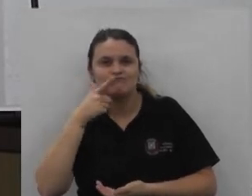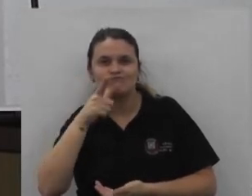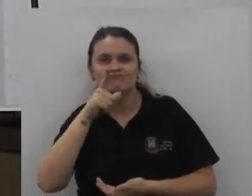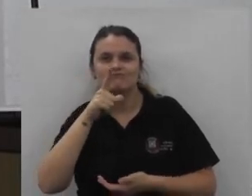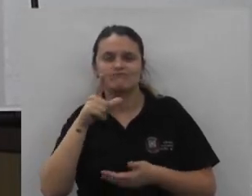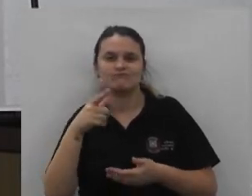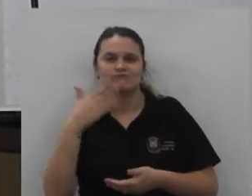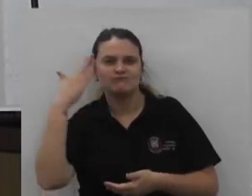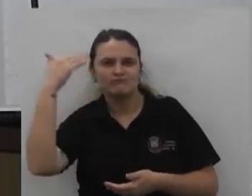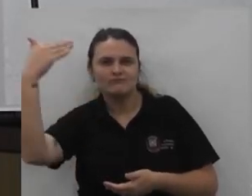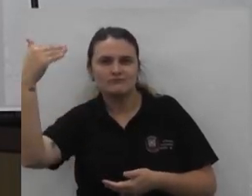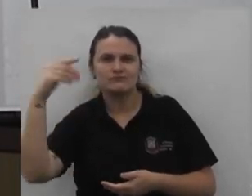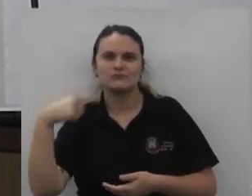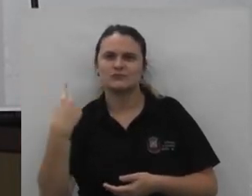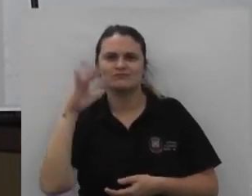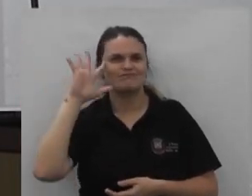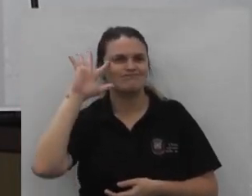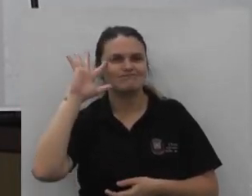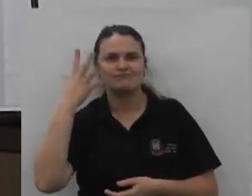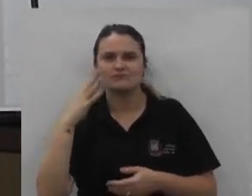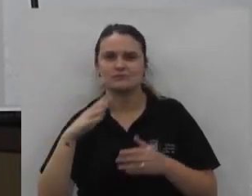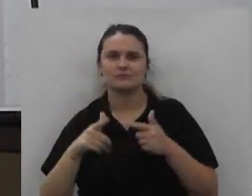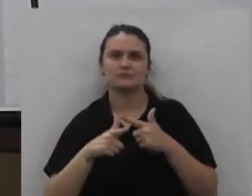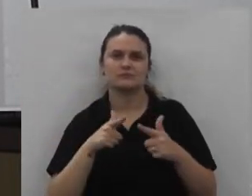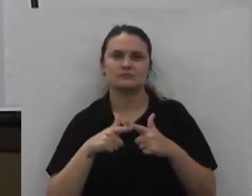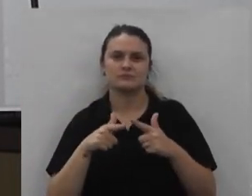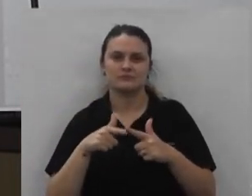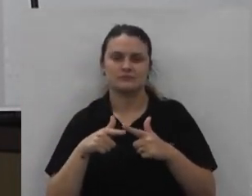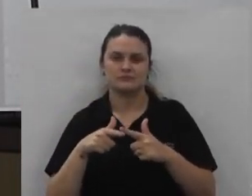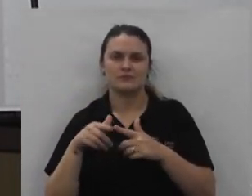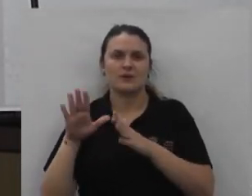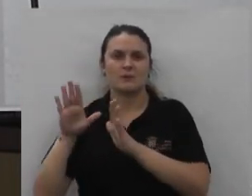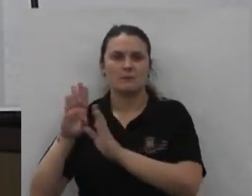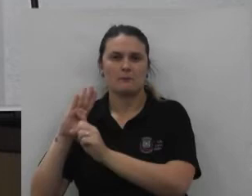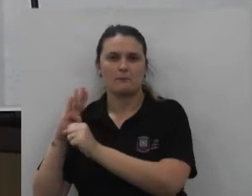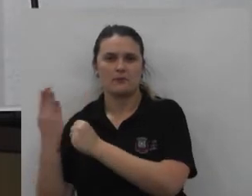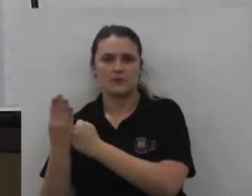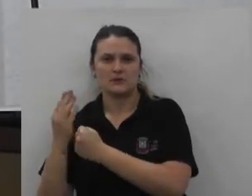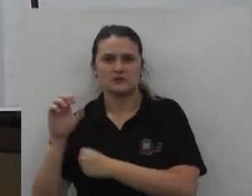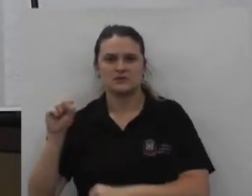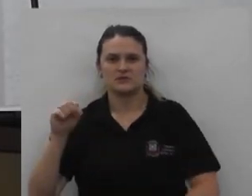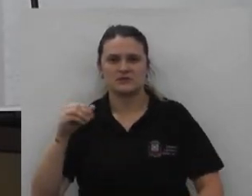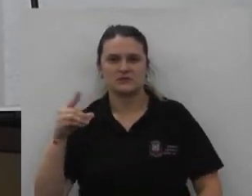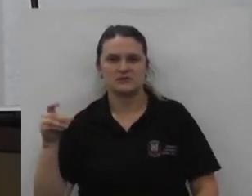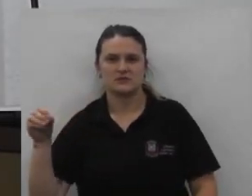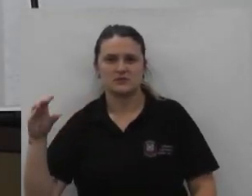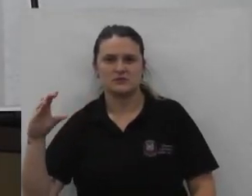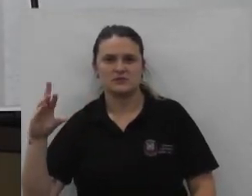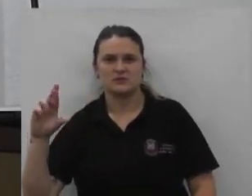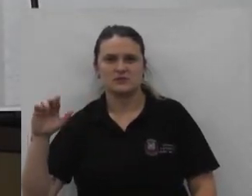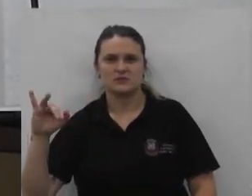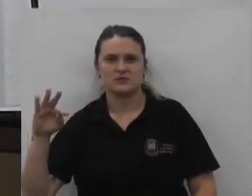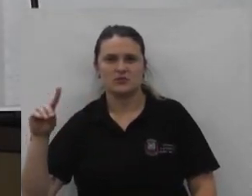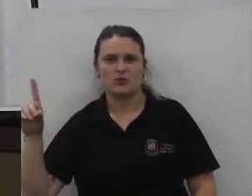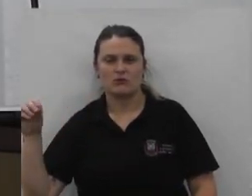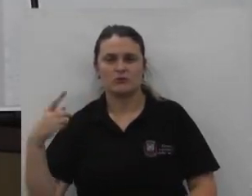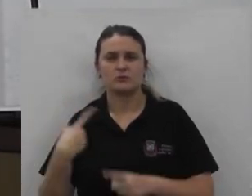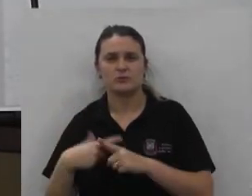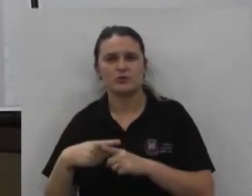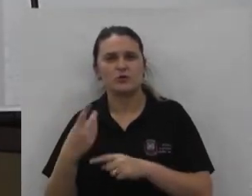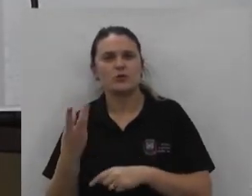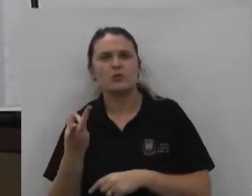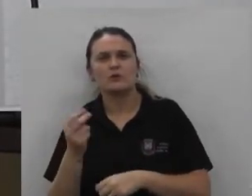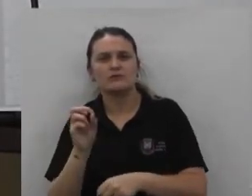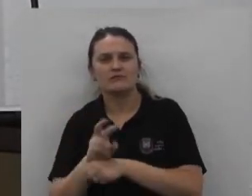nós teríamos resolvido todo o problema já do distrito de São Cristóvão o número de vagas aqui apresentadas e da necessidade